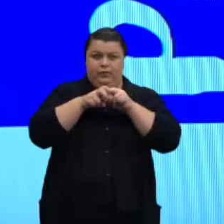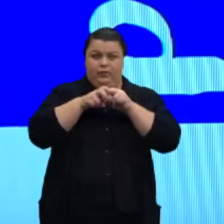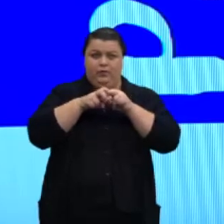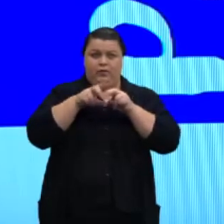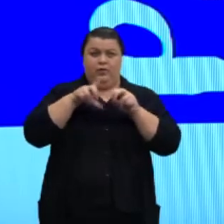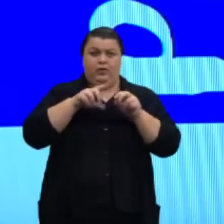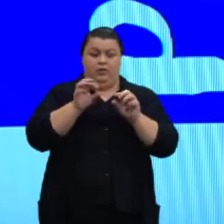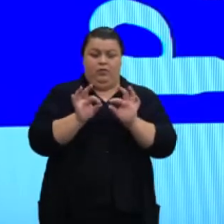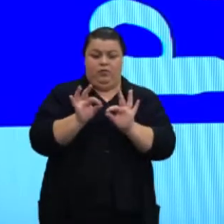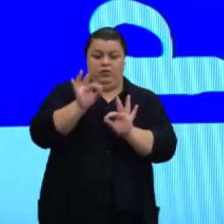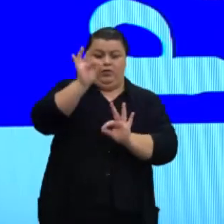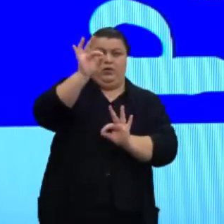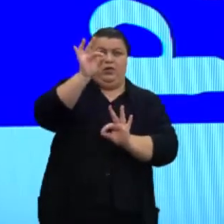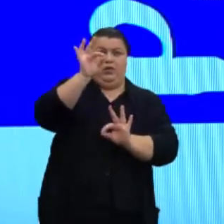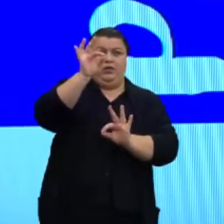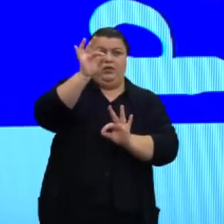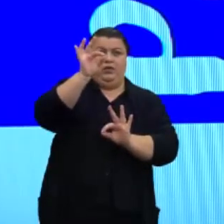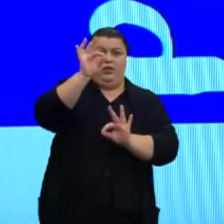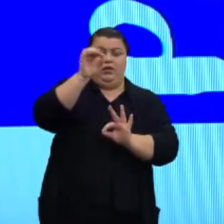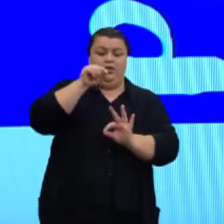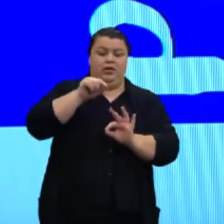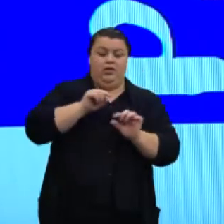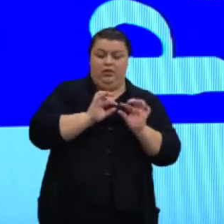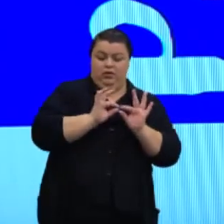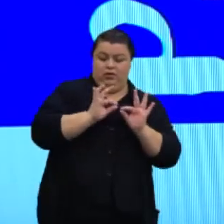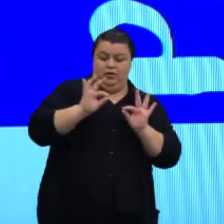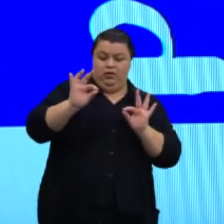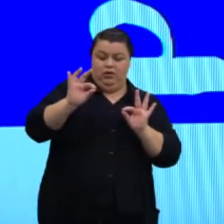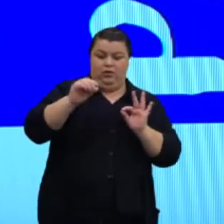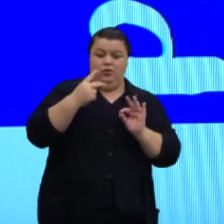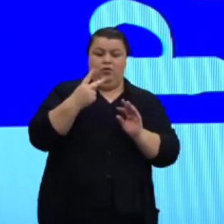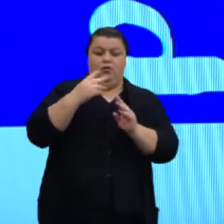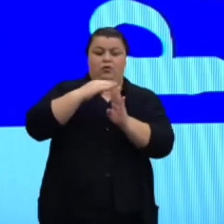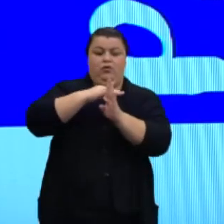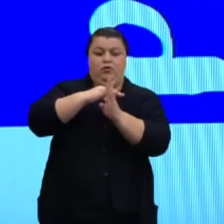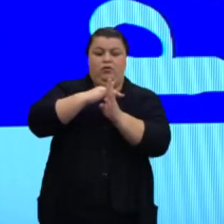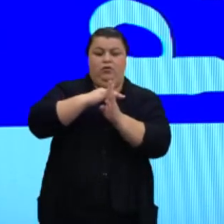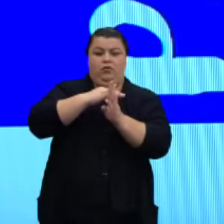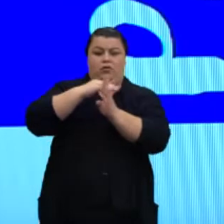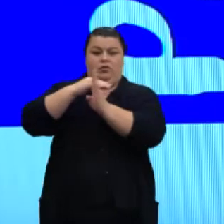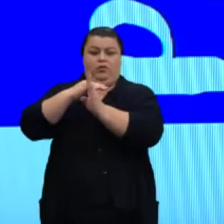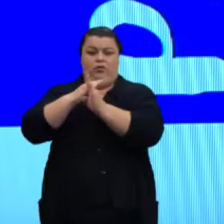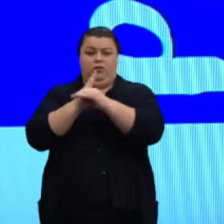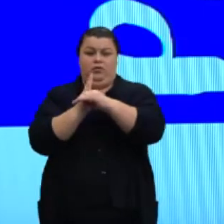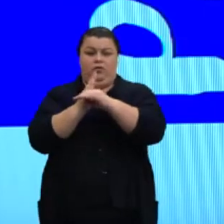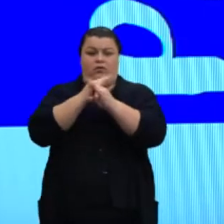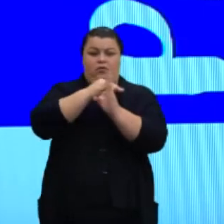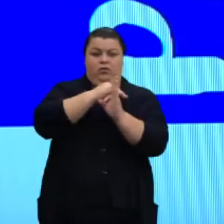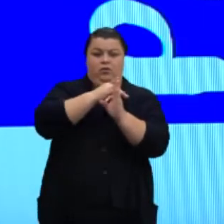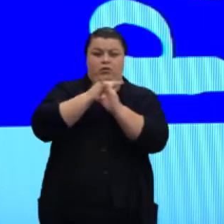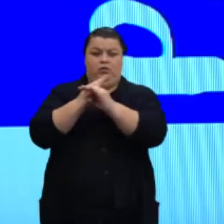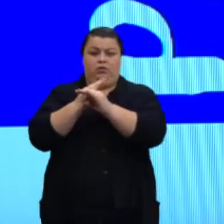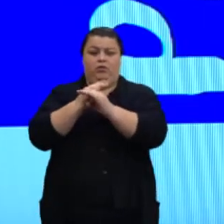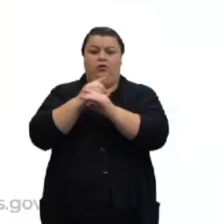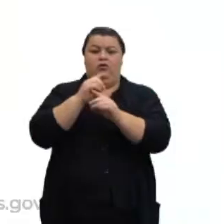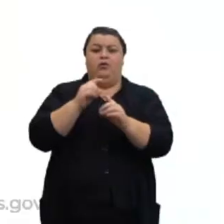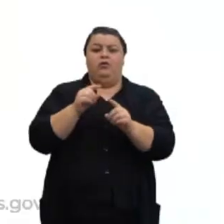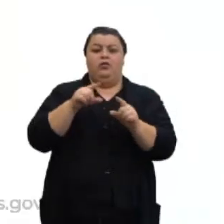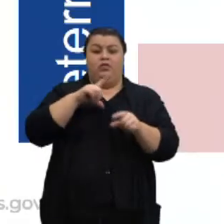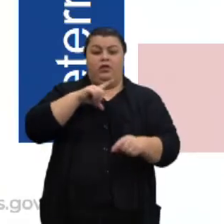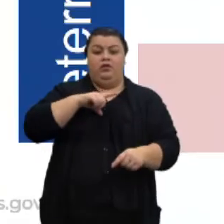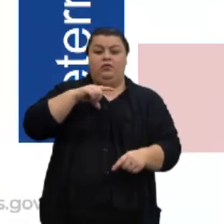temos uma reta R perpendicular a este outro plano, formando, então, este ângulo de 90 graus.